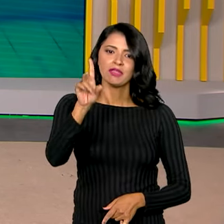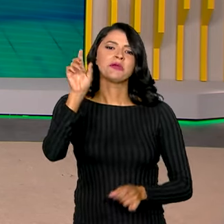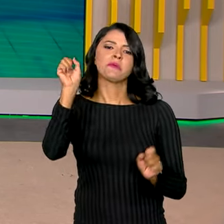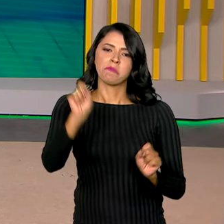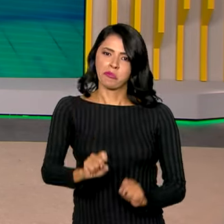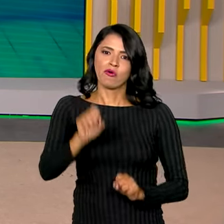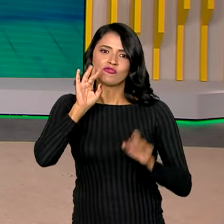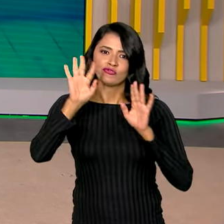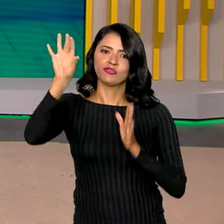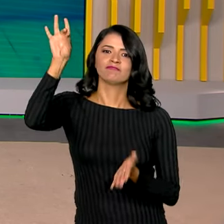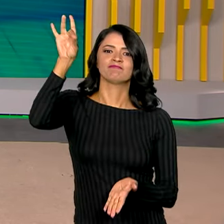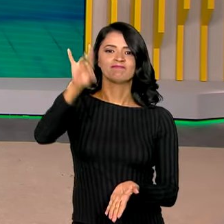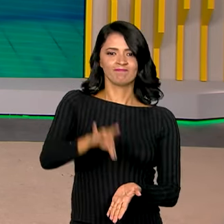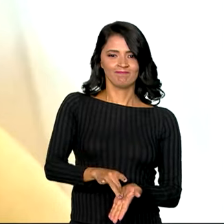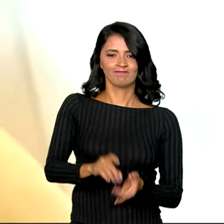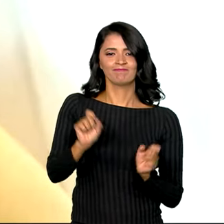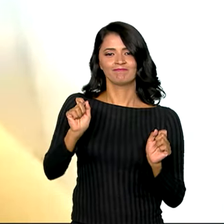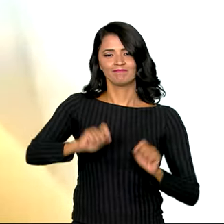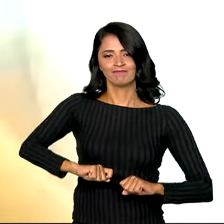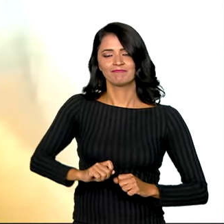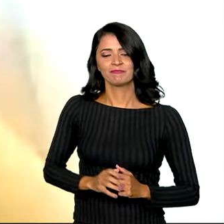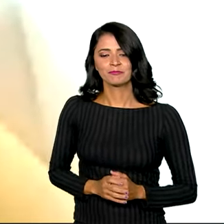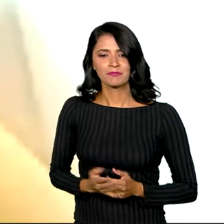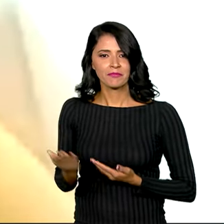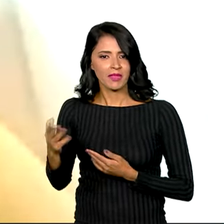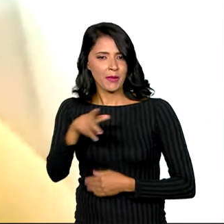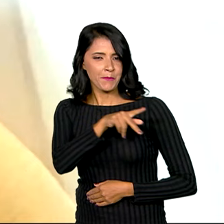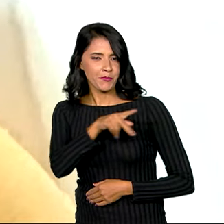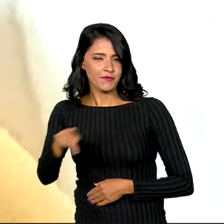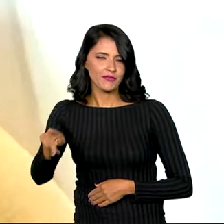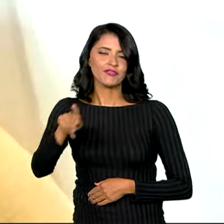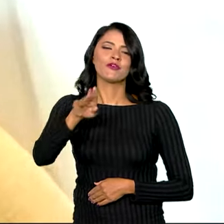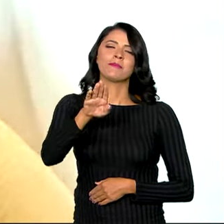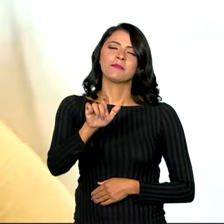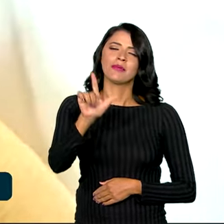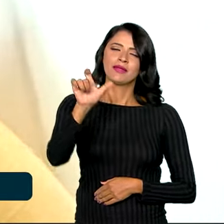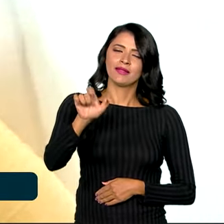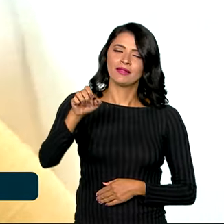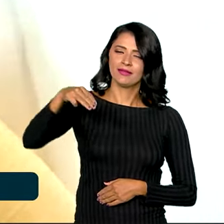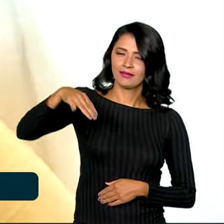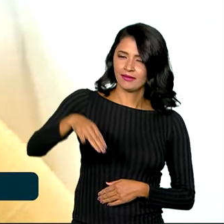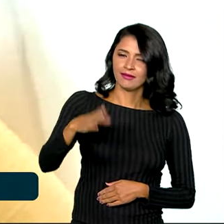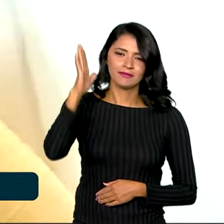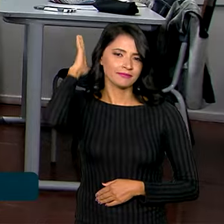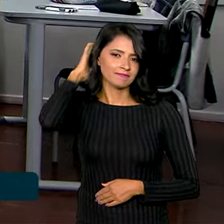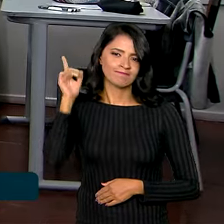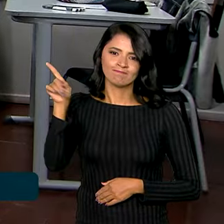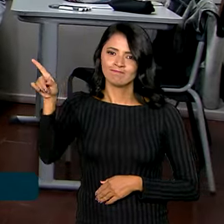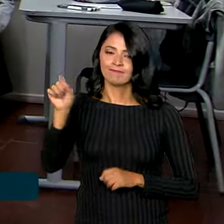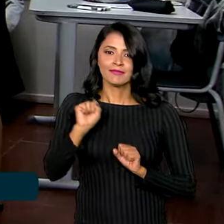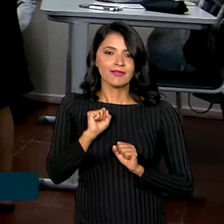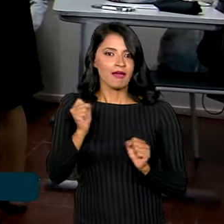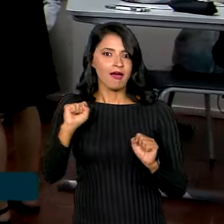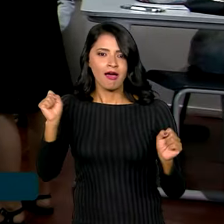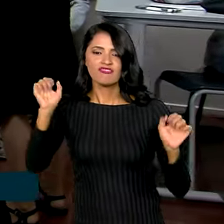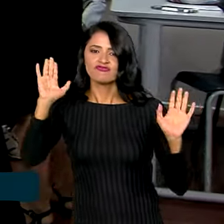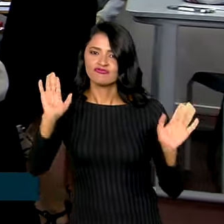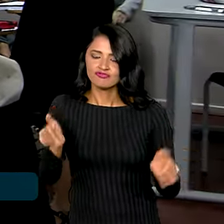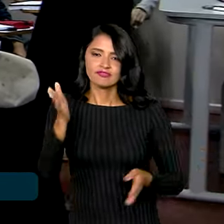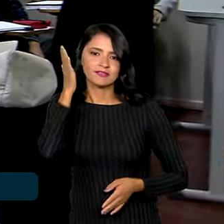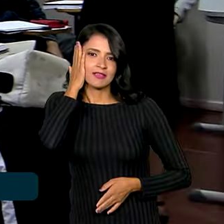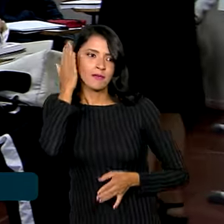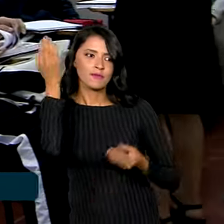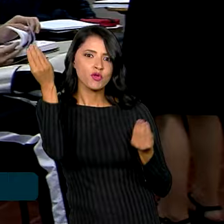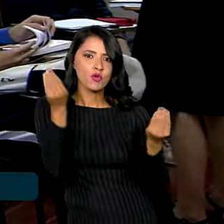sonho uma realidade. Professora em Belém, no Pará, Larissa está empolgada. Já entendeu como vai